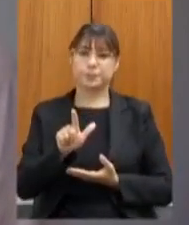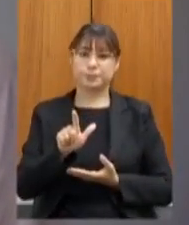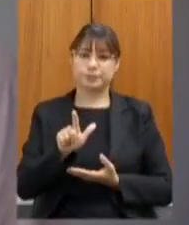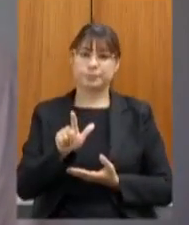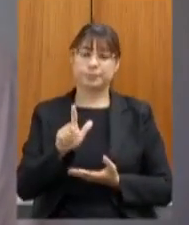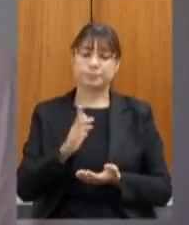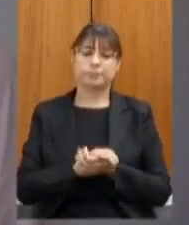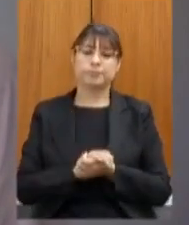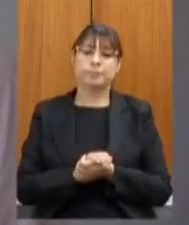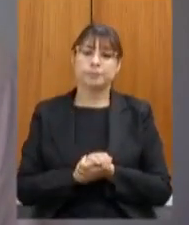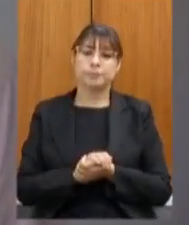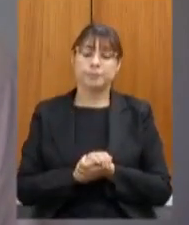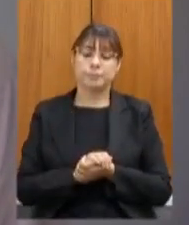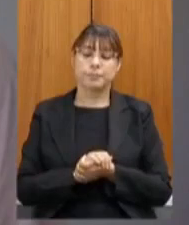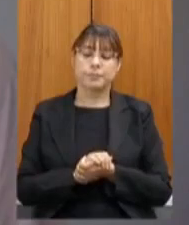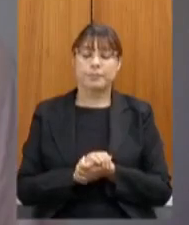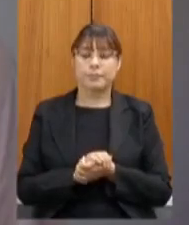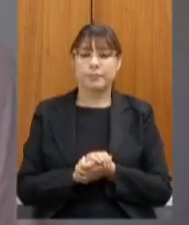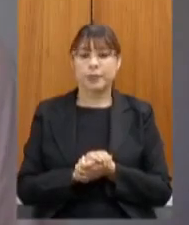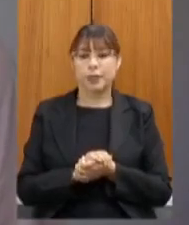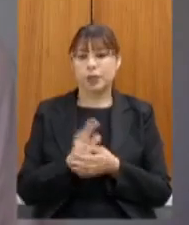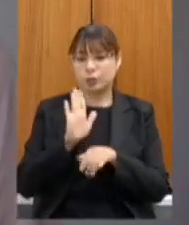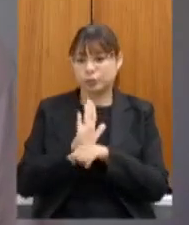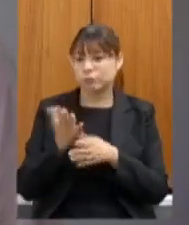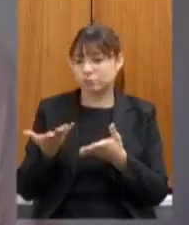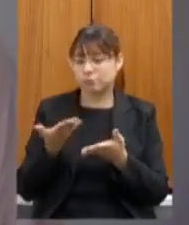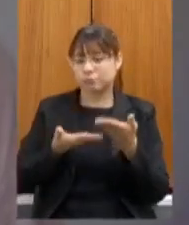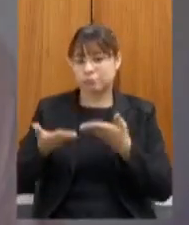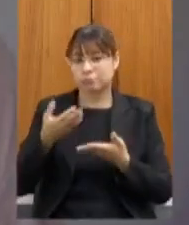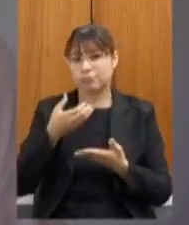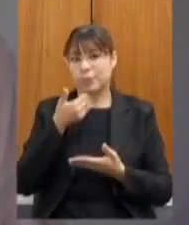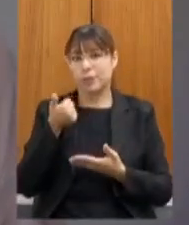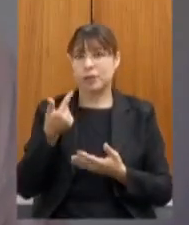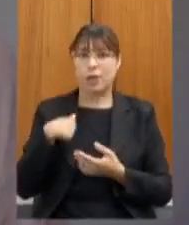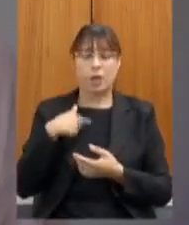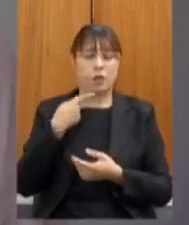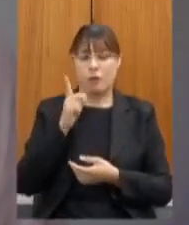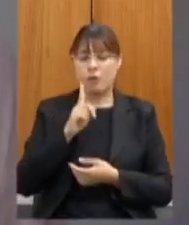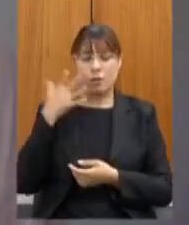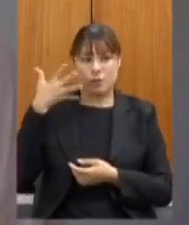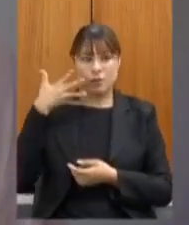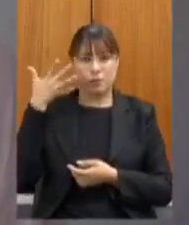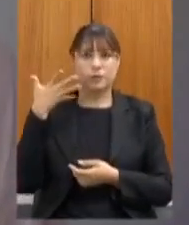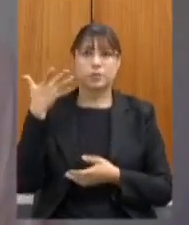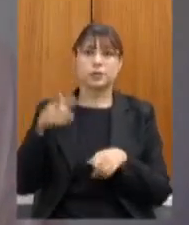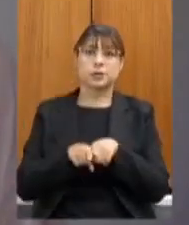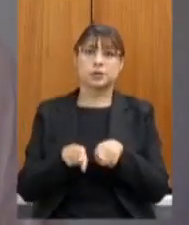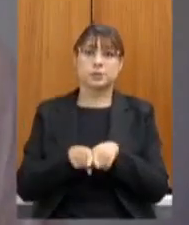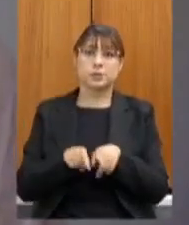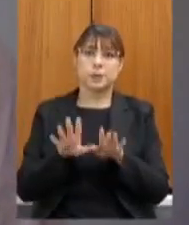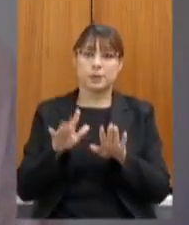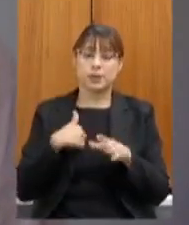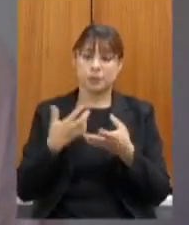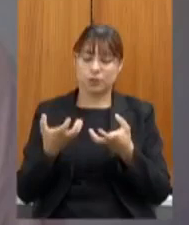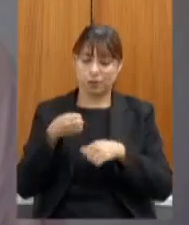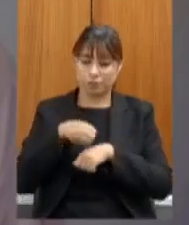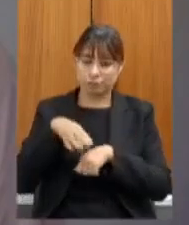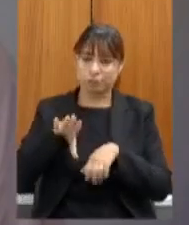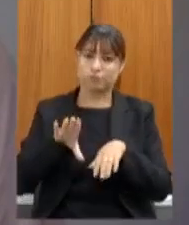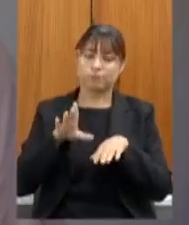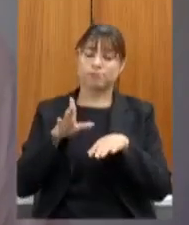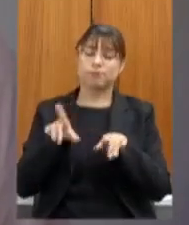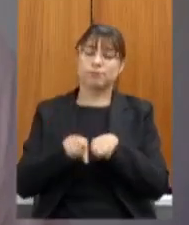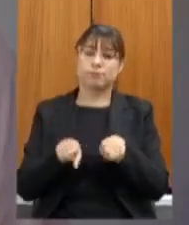atender a isso da melhor maneira possível um ponto que eu não trouxe na minha explanação imediata mas que eu queria compartilhar com